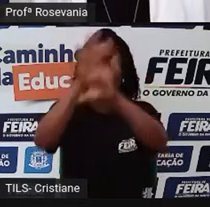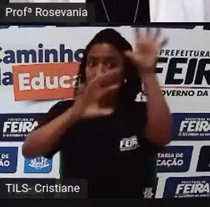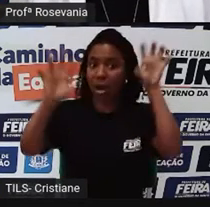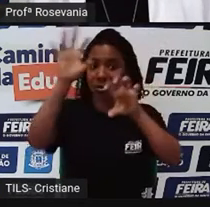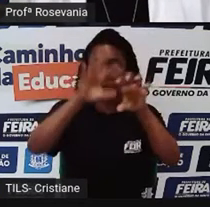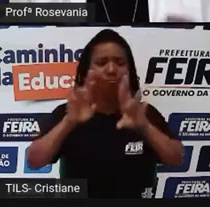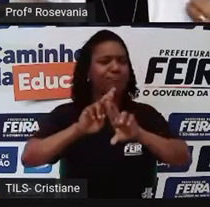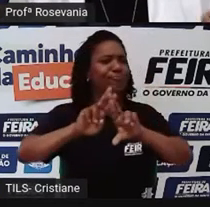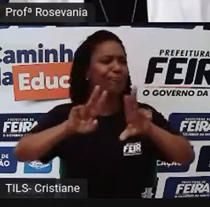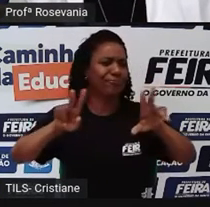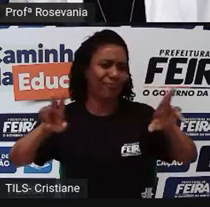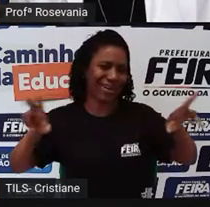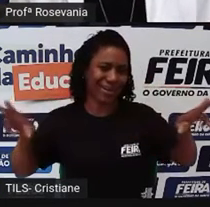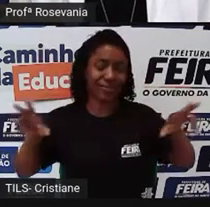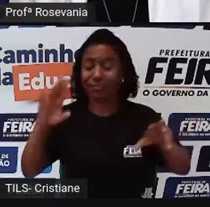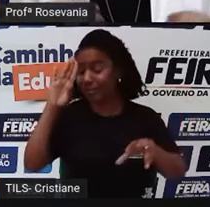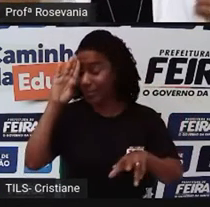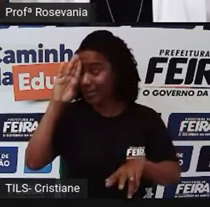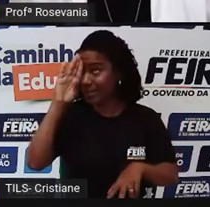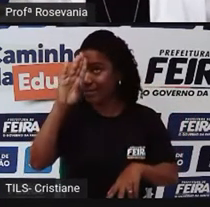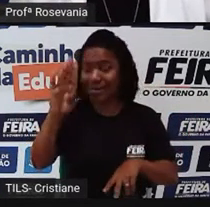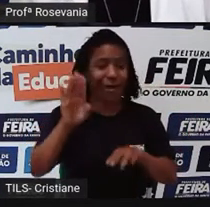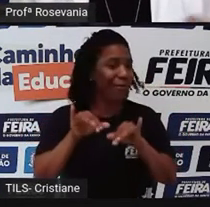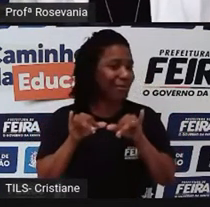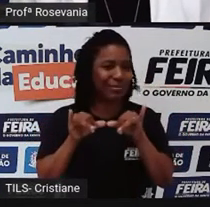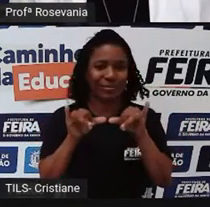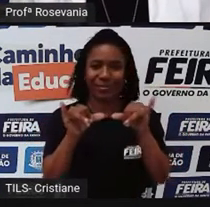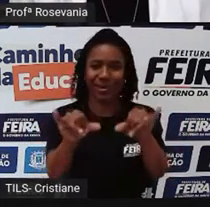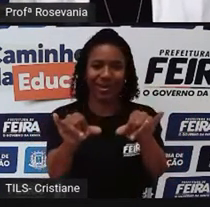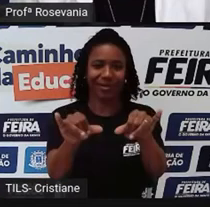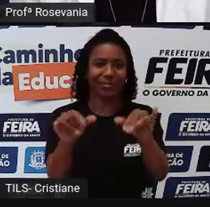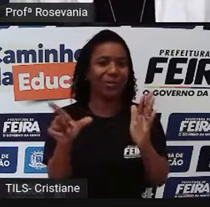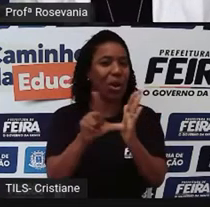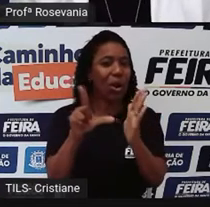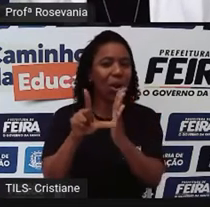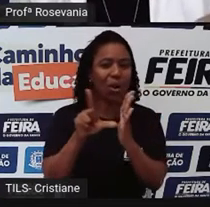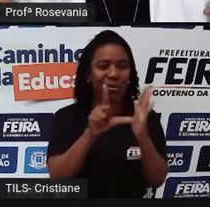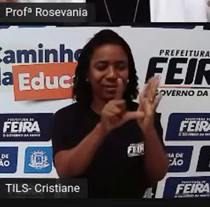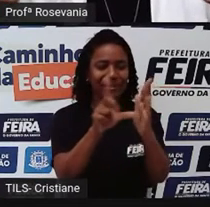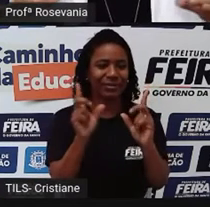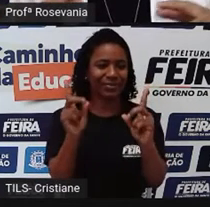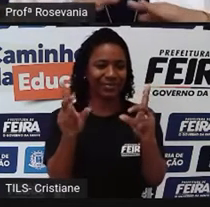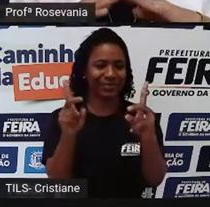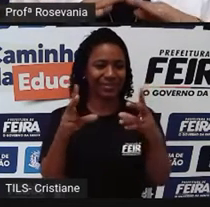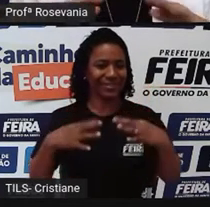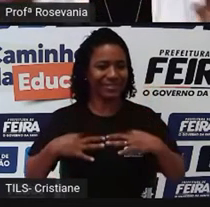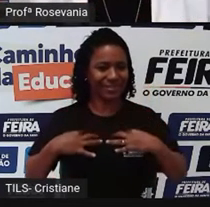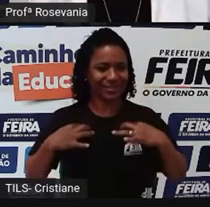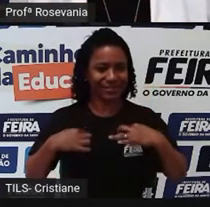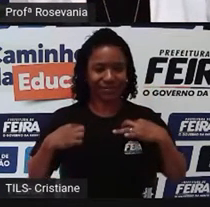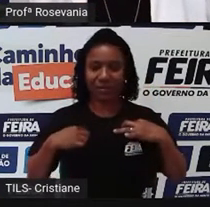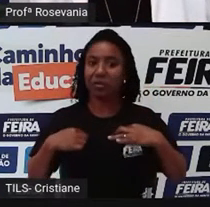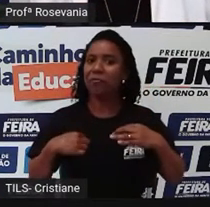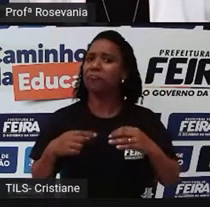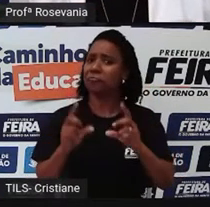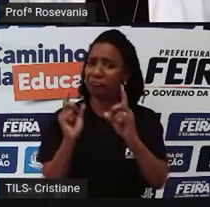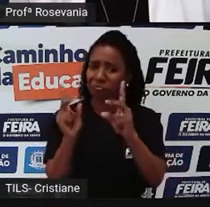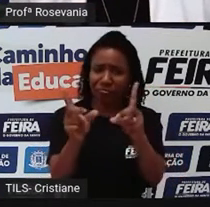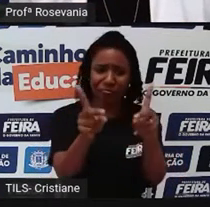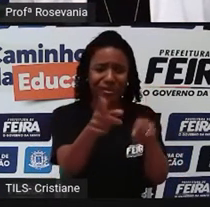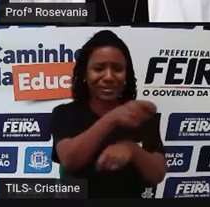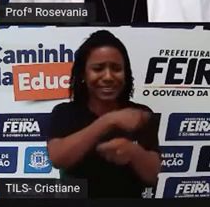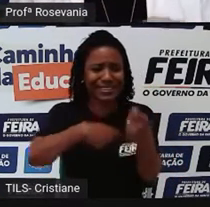Principalmente hoje, os supermercados e essas lojas, né, vamos dizer assim, de departamentos, elas vendem de tudo, gente,